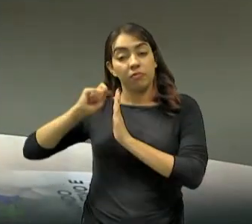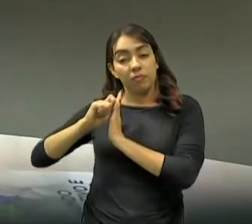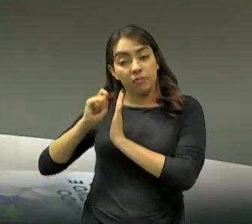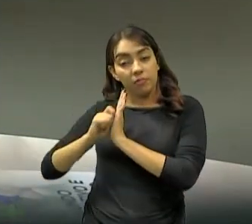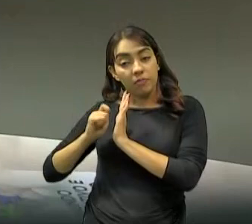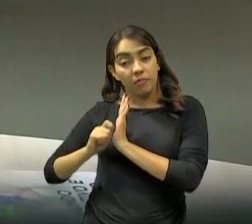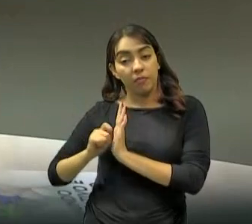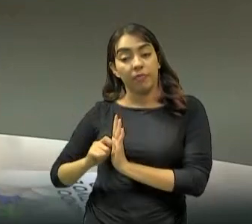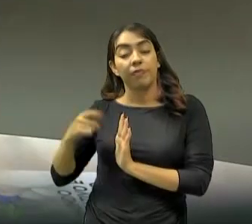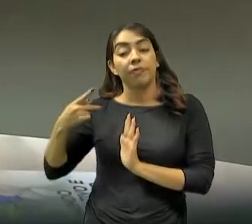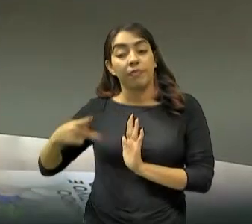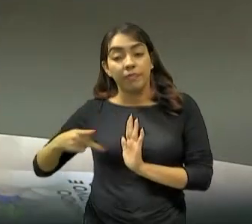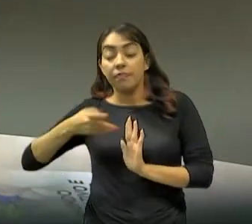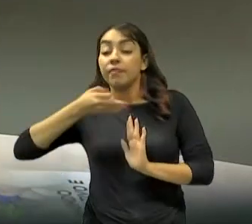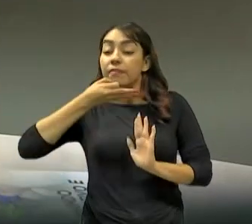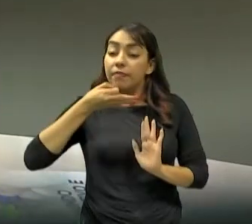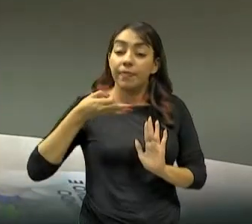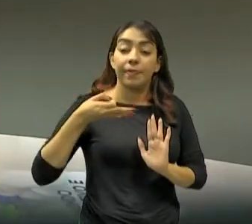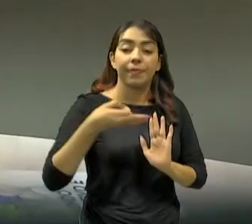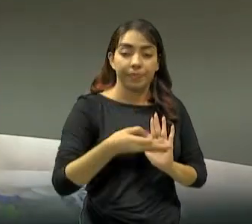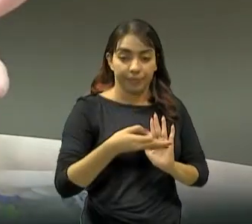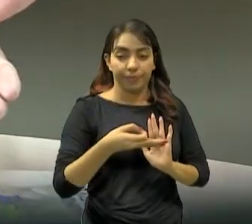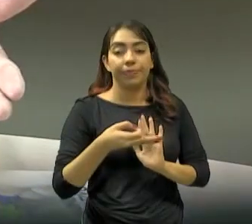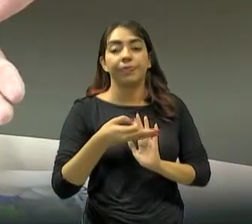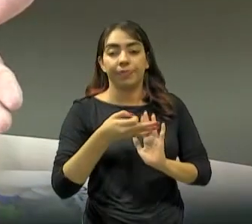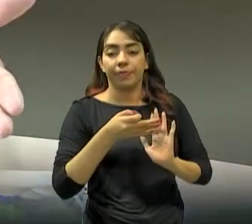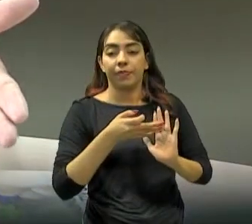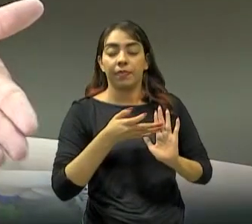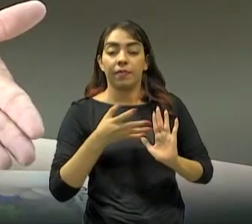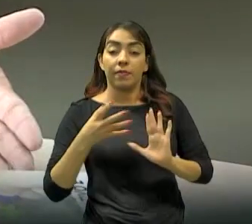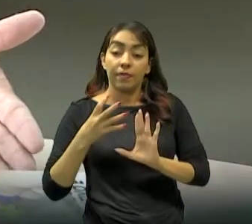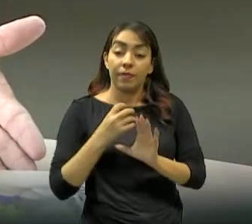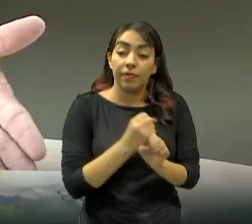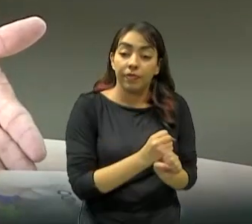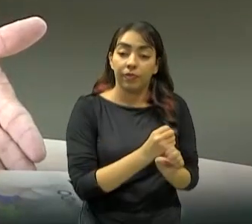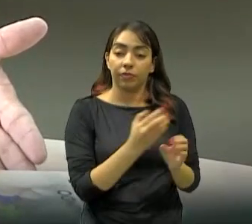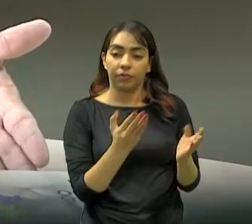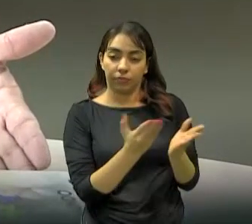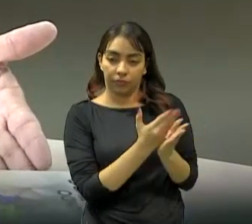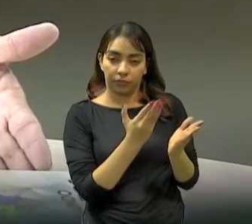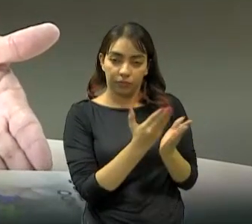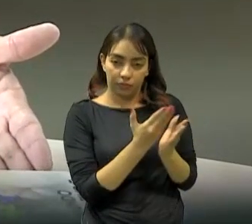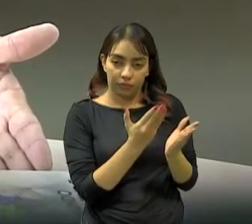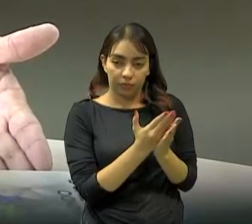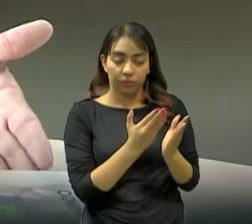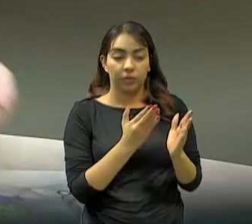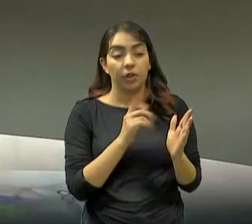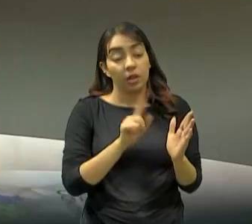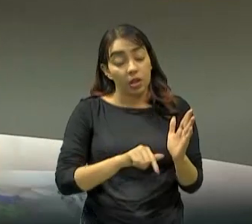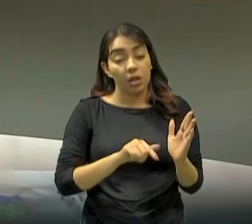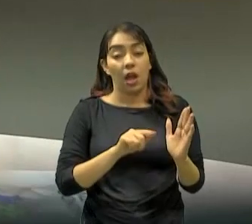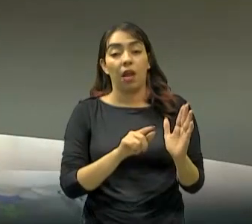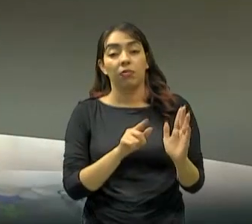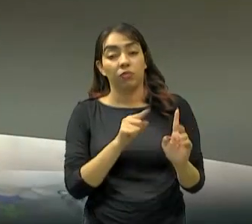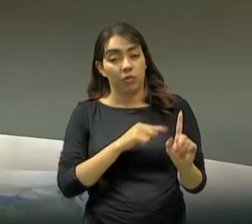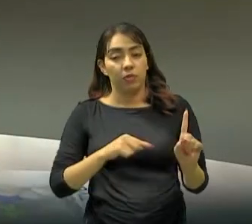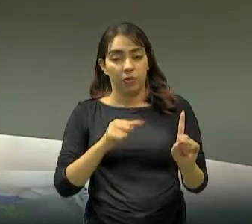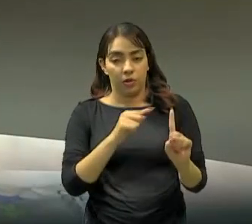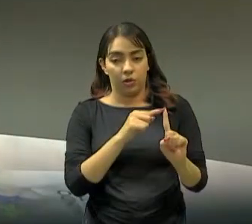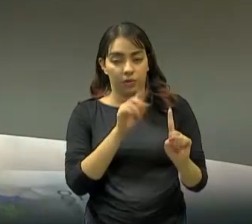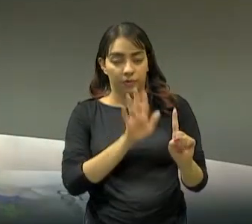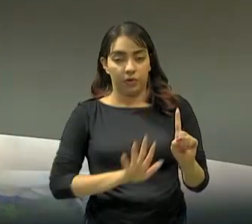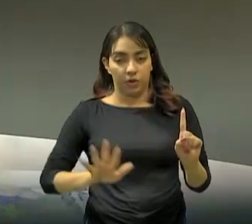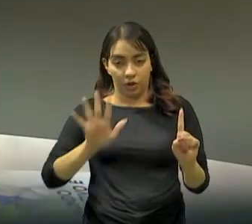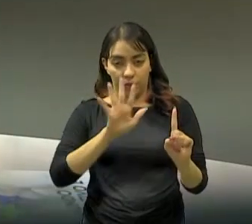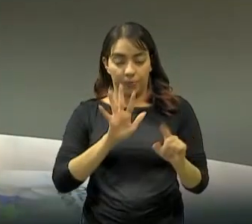áreas, trazendo a opinião deles e as experiências deles sobre esse, sobre o tema chave aqui desta obra, né. E todos